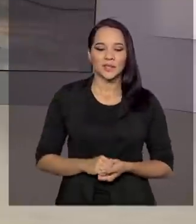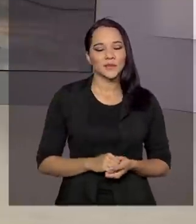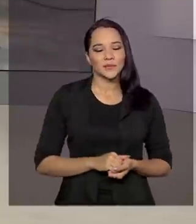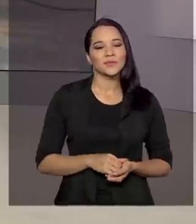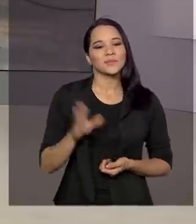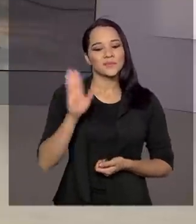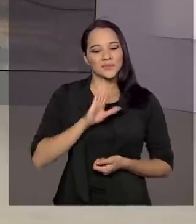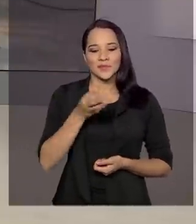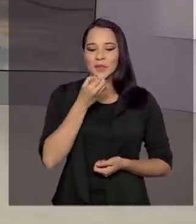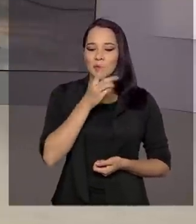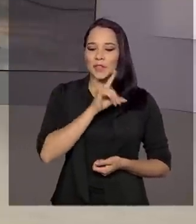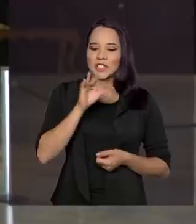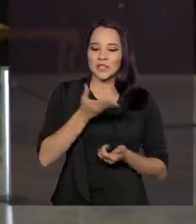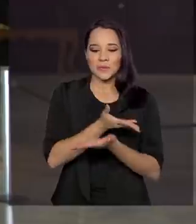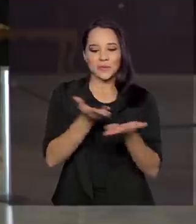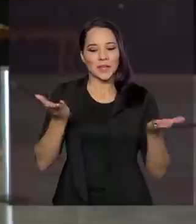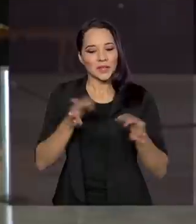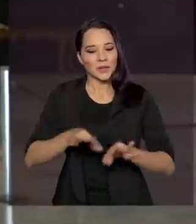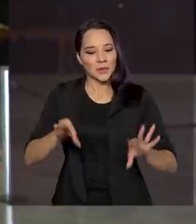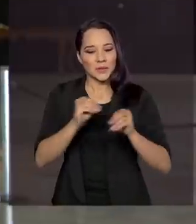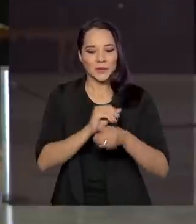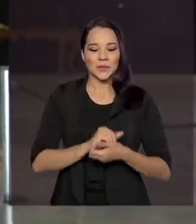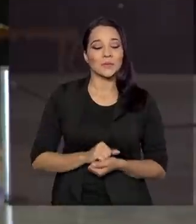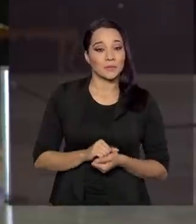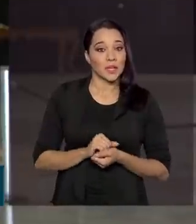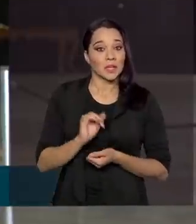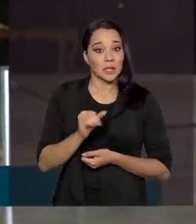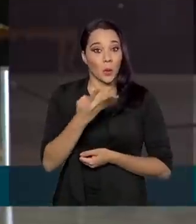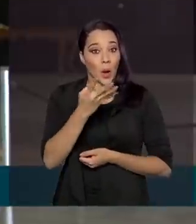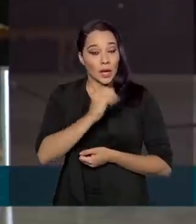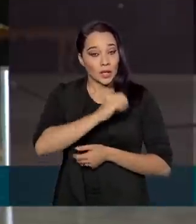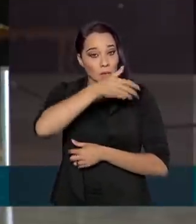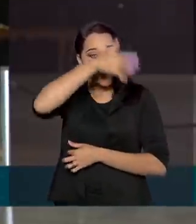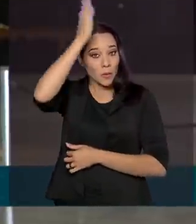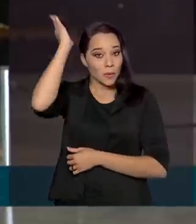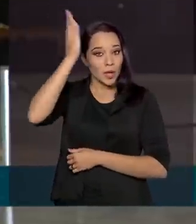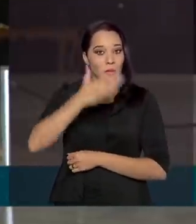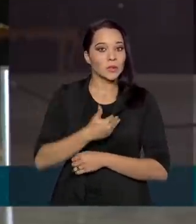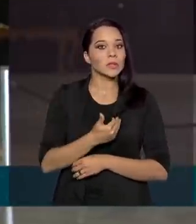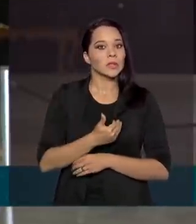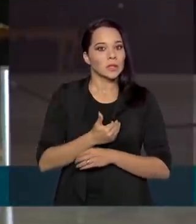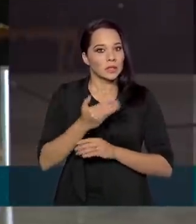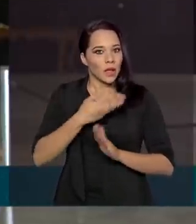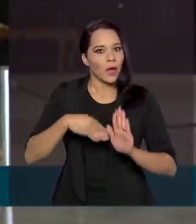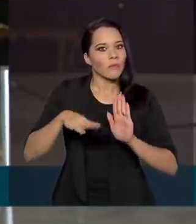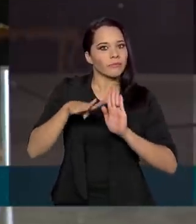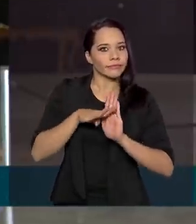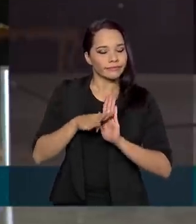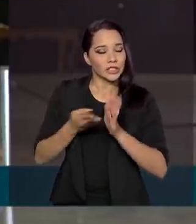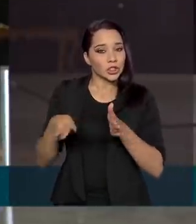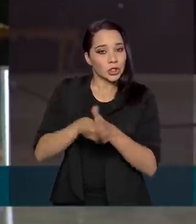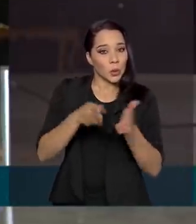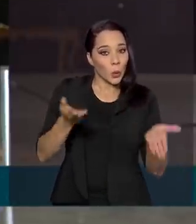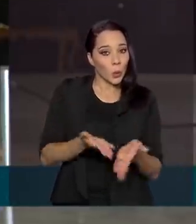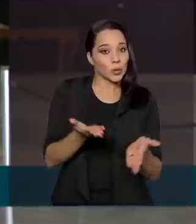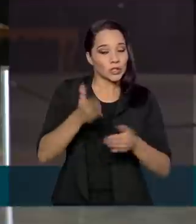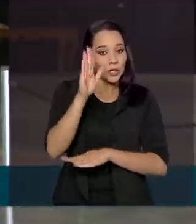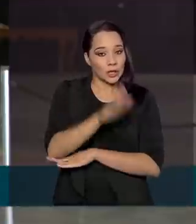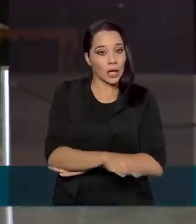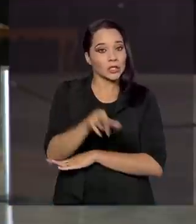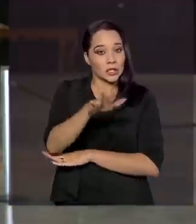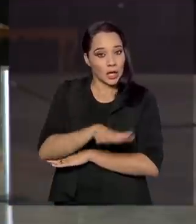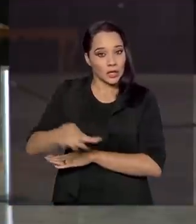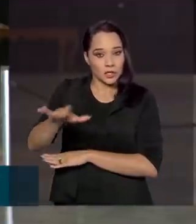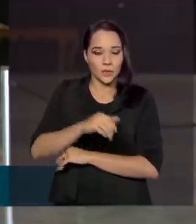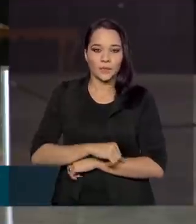Renata, bom dia para você, bom dia a todos. Olha, 40 bombeiros da Força Nacional de Segurança chegam hoje à tarde à região. E a